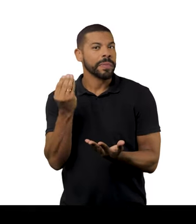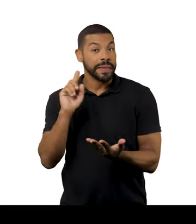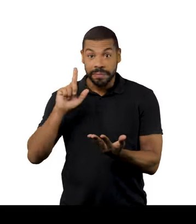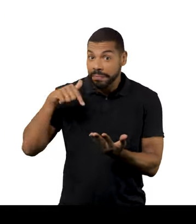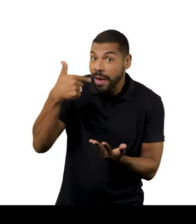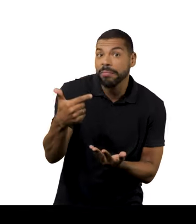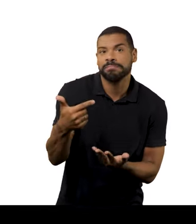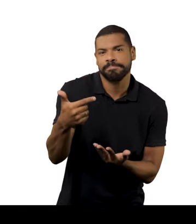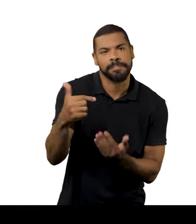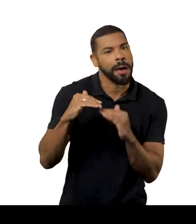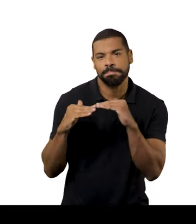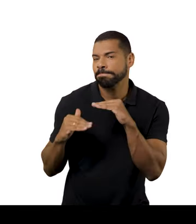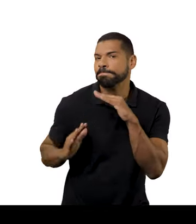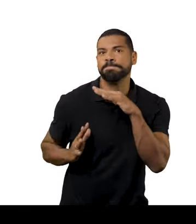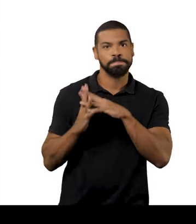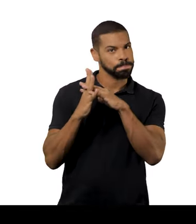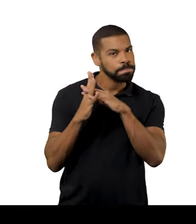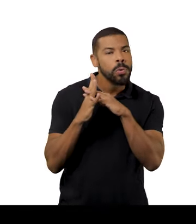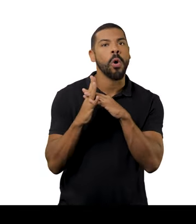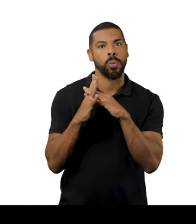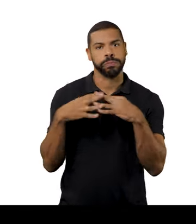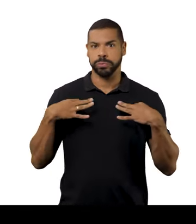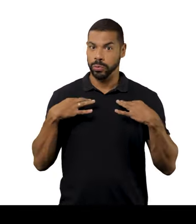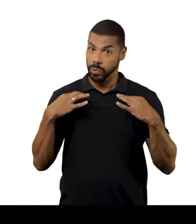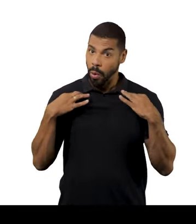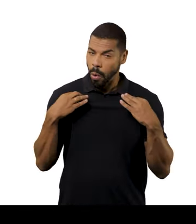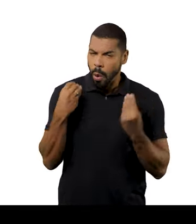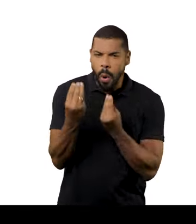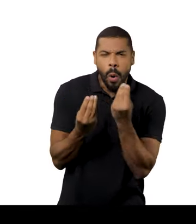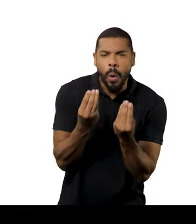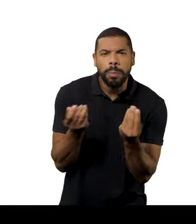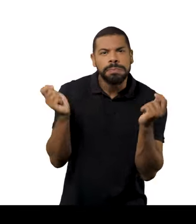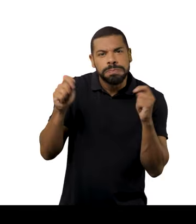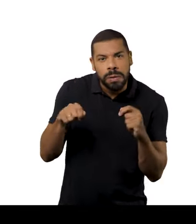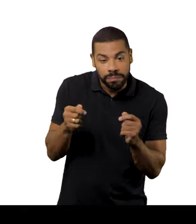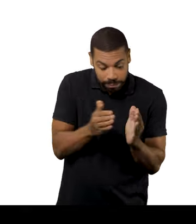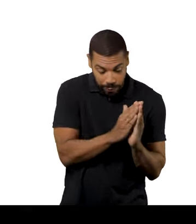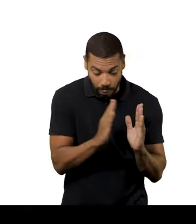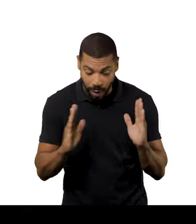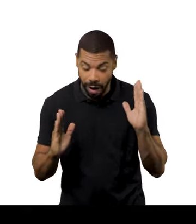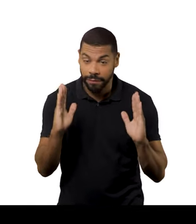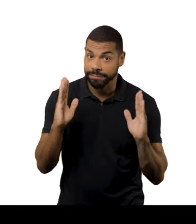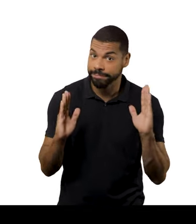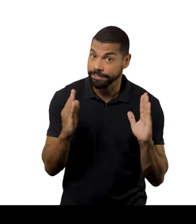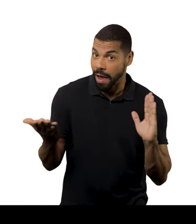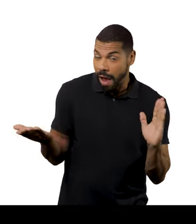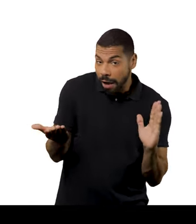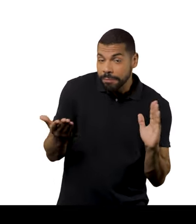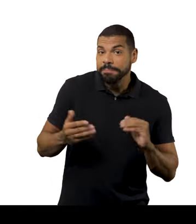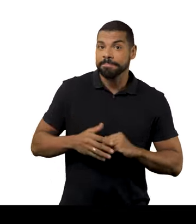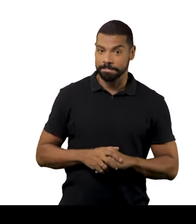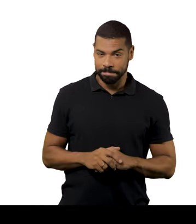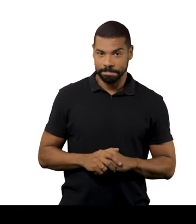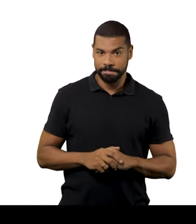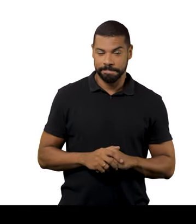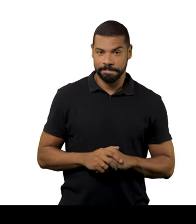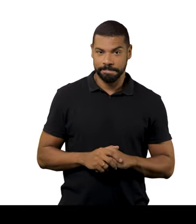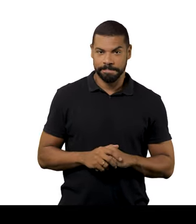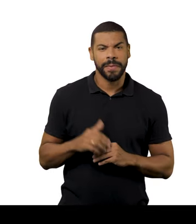falava sobre isso. Mas é porque eu acredito que a moda é mágica que a roupa. Ela é o documento mais eficiente desse tempo que está sendo vivido agora.